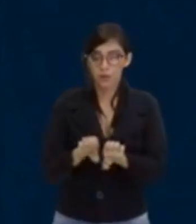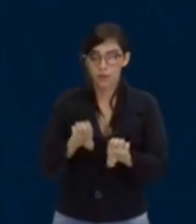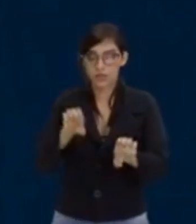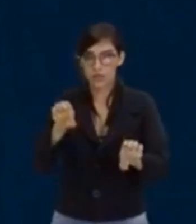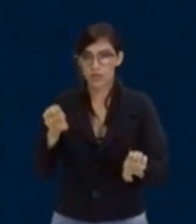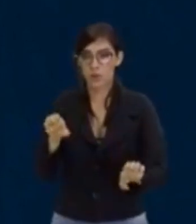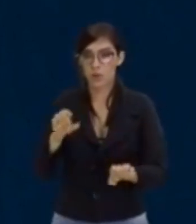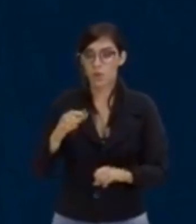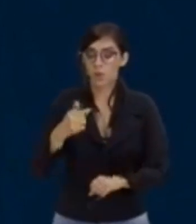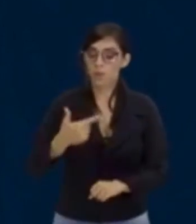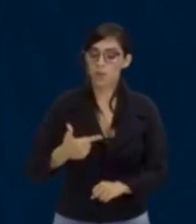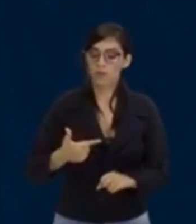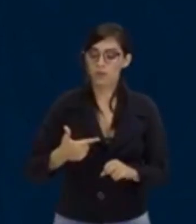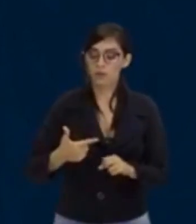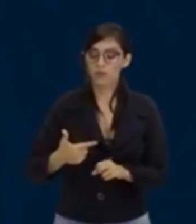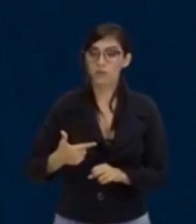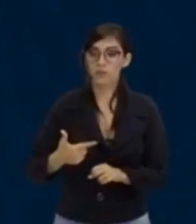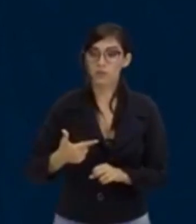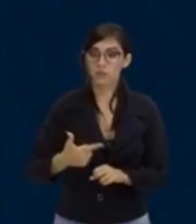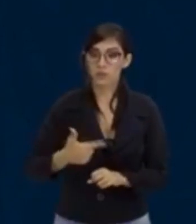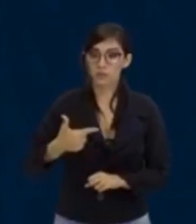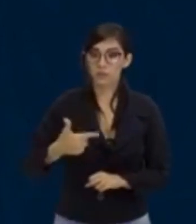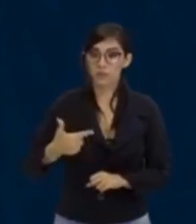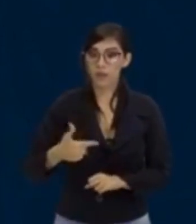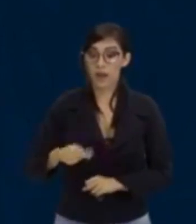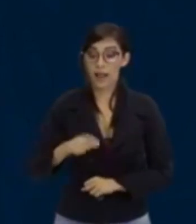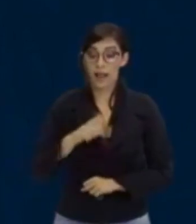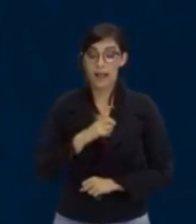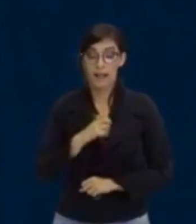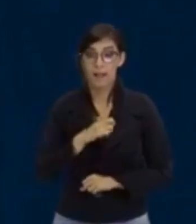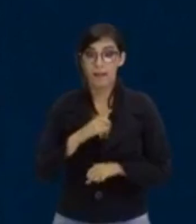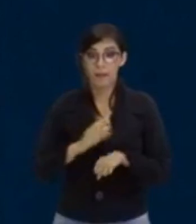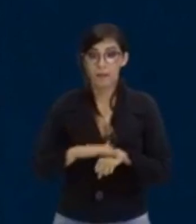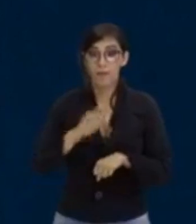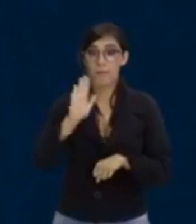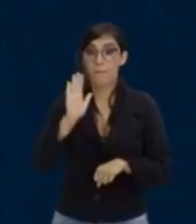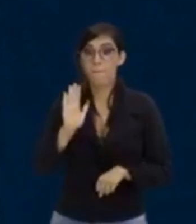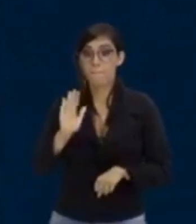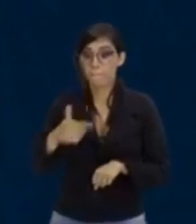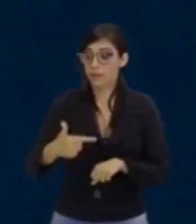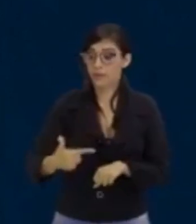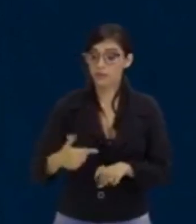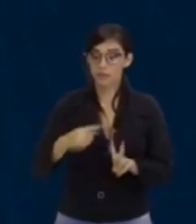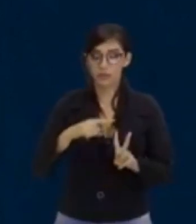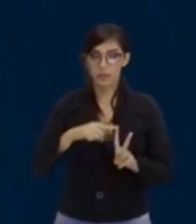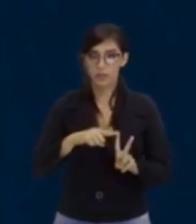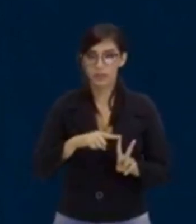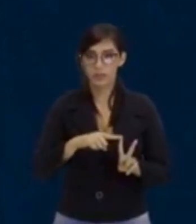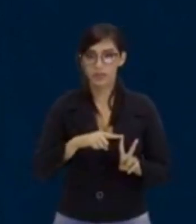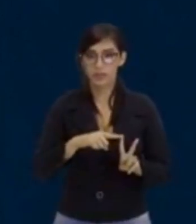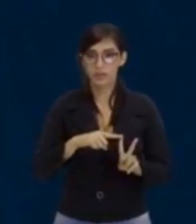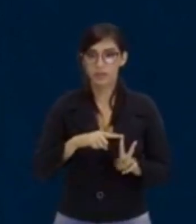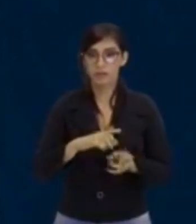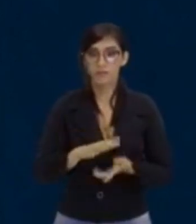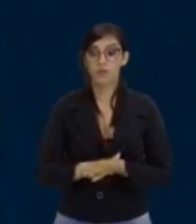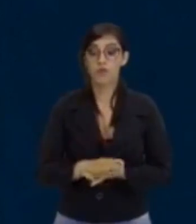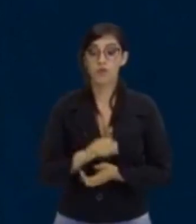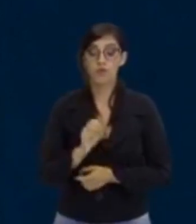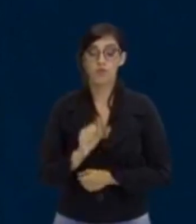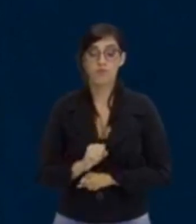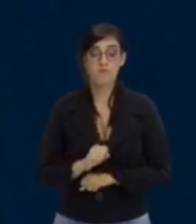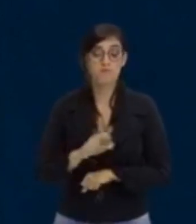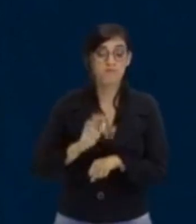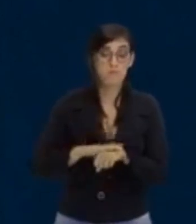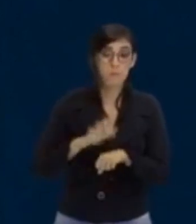grau, ela tem no máximo duas raízes, tá certo? No máximo, dois valores que